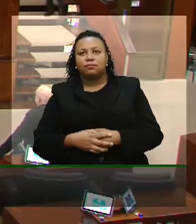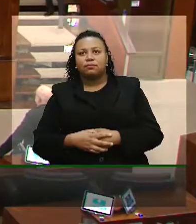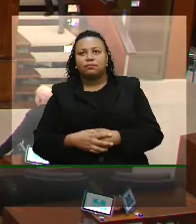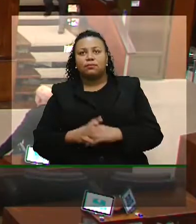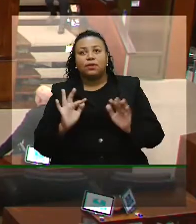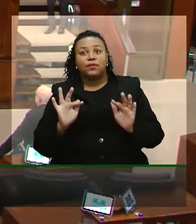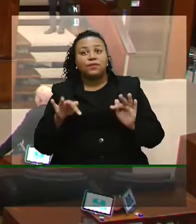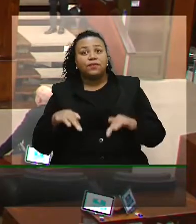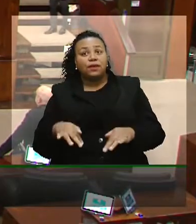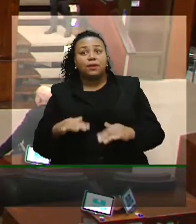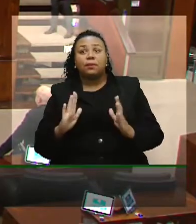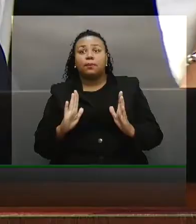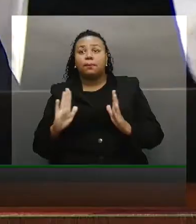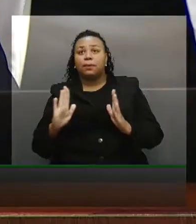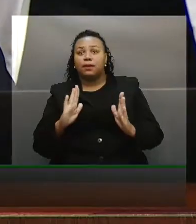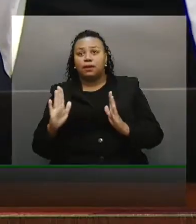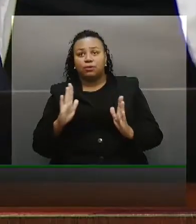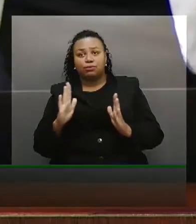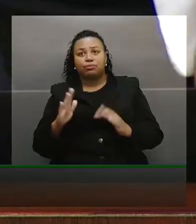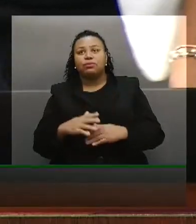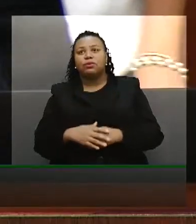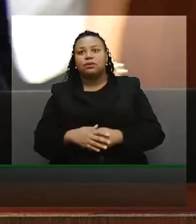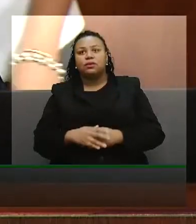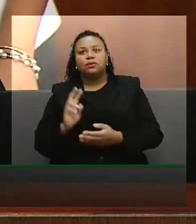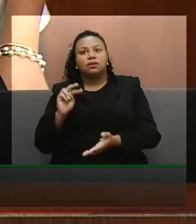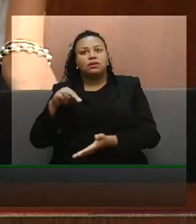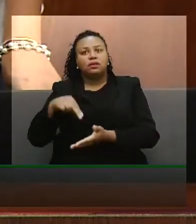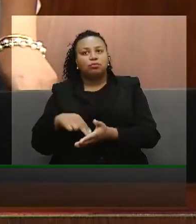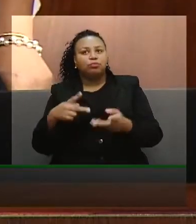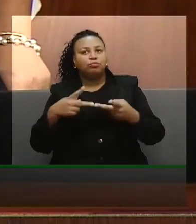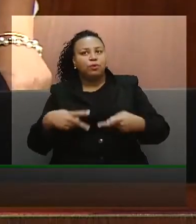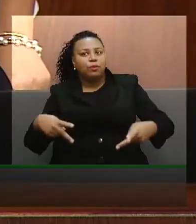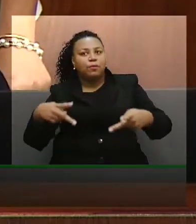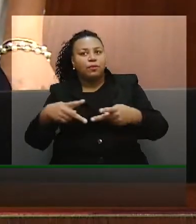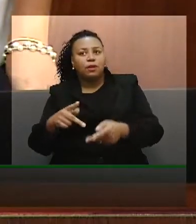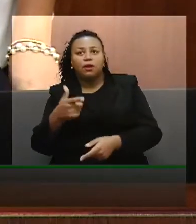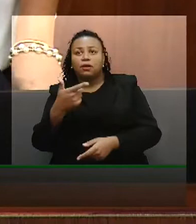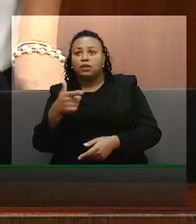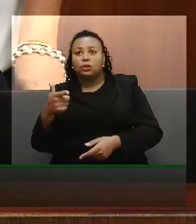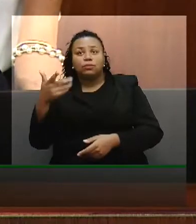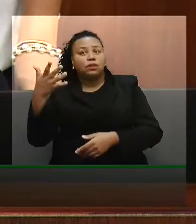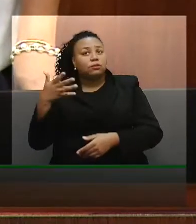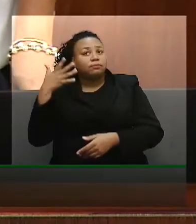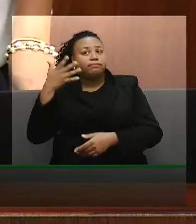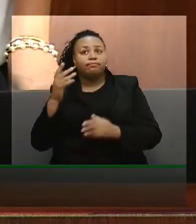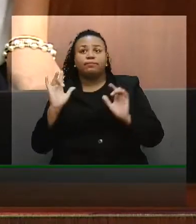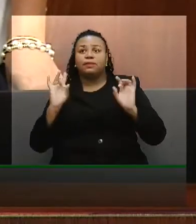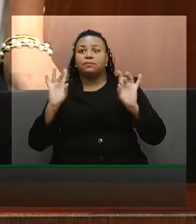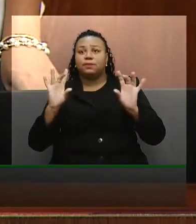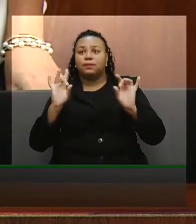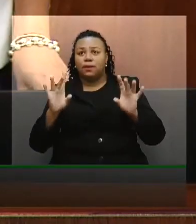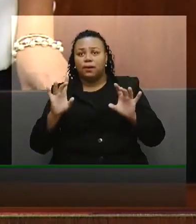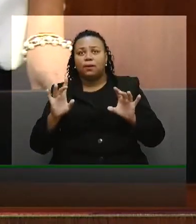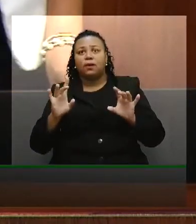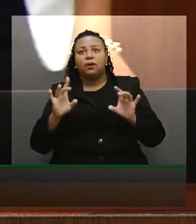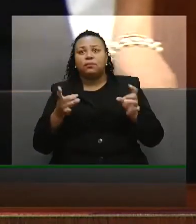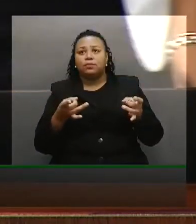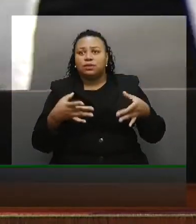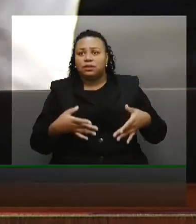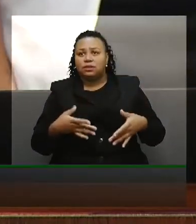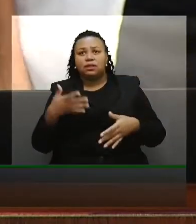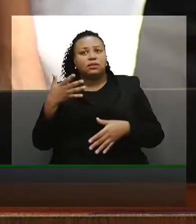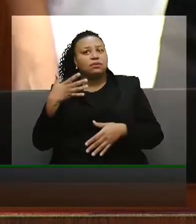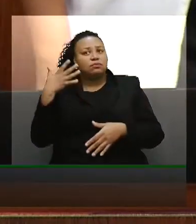Terminado o período destinado à Tribuna Popular, e não havendo grande expediente por desistência da